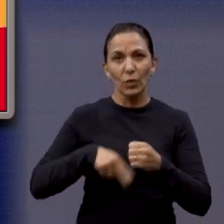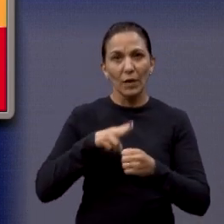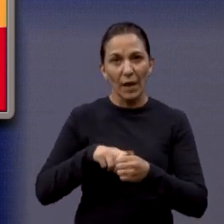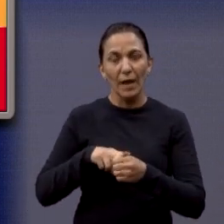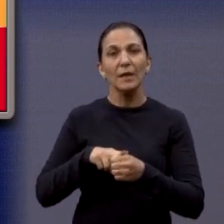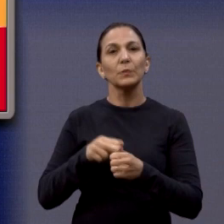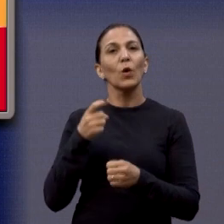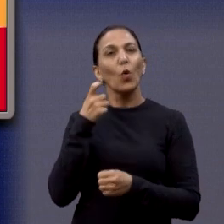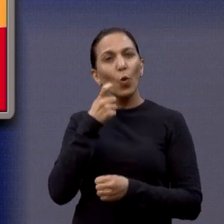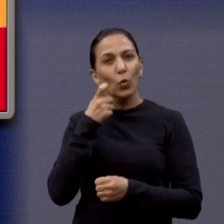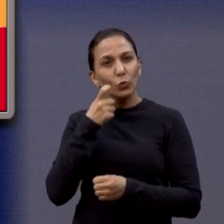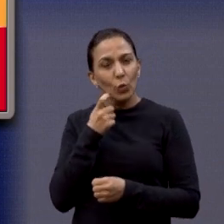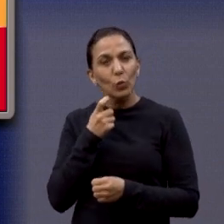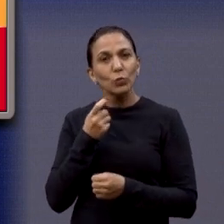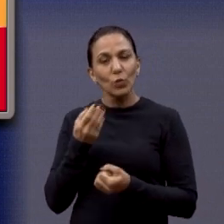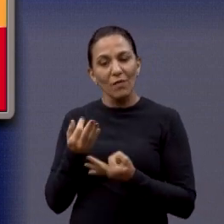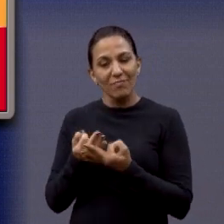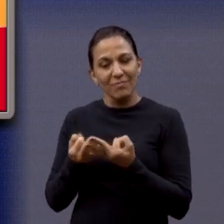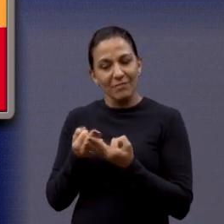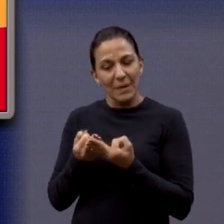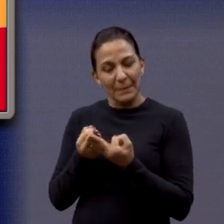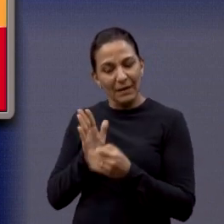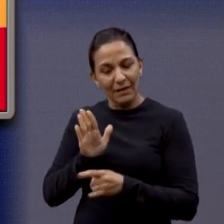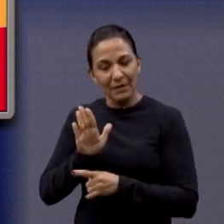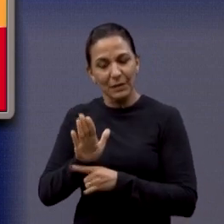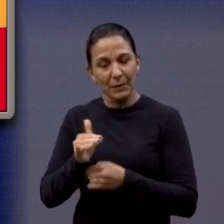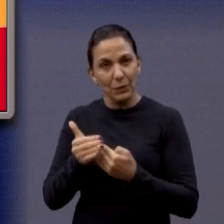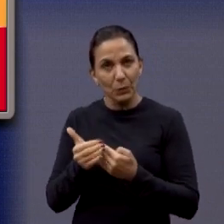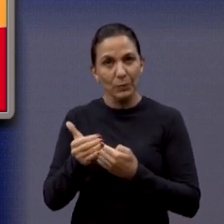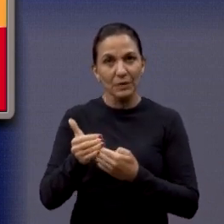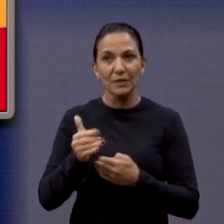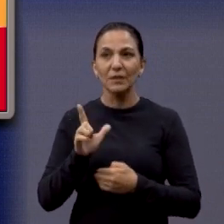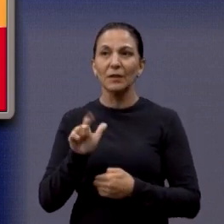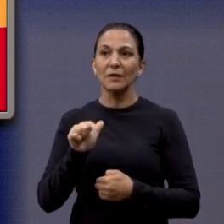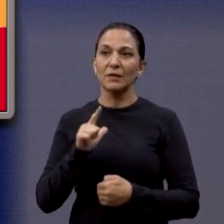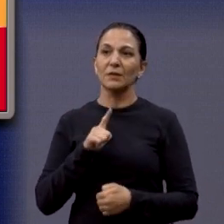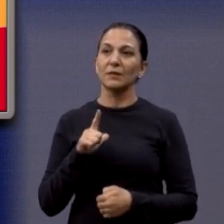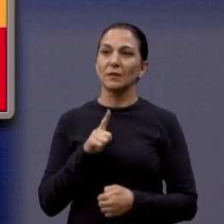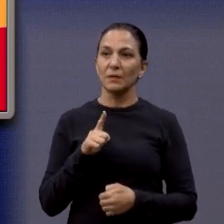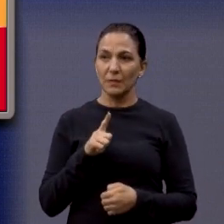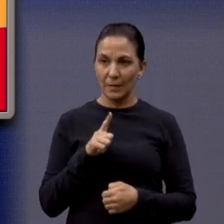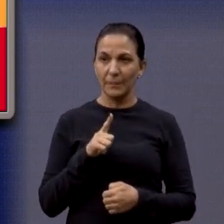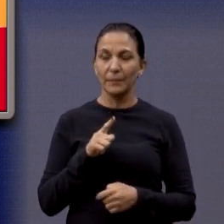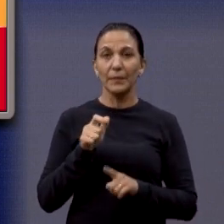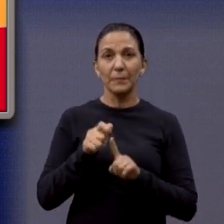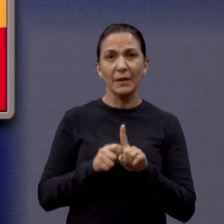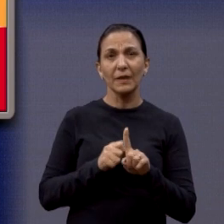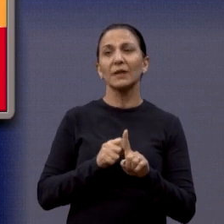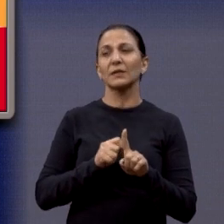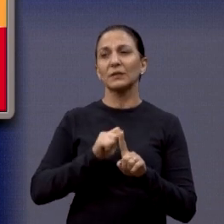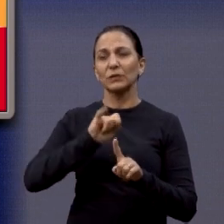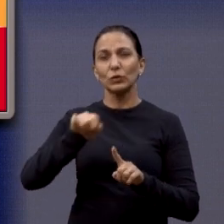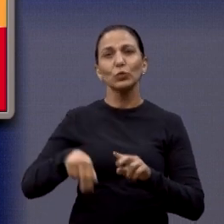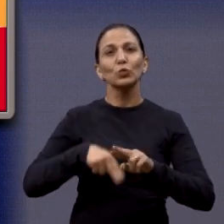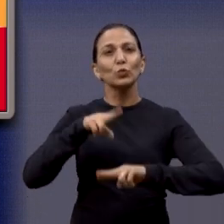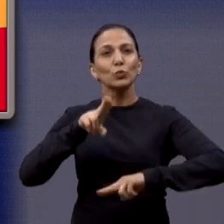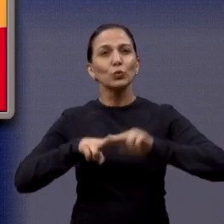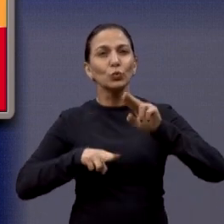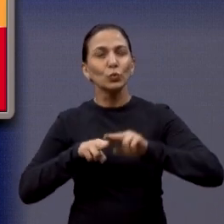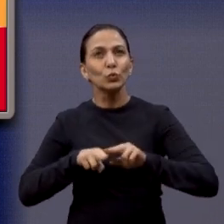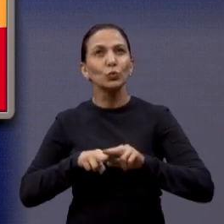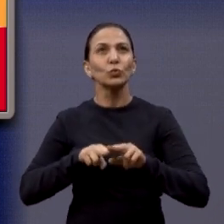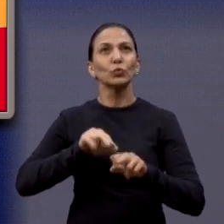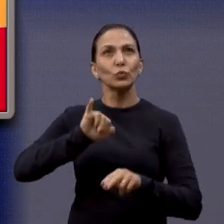Donto, onde esse atendimento já vai se iniciar. E aí a partir de junho, julho, ele vai se